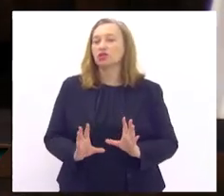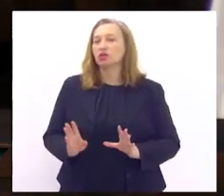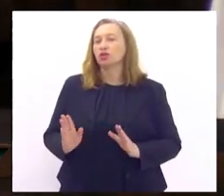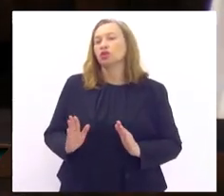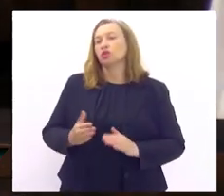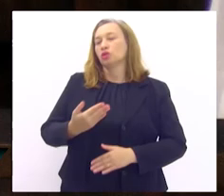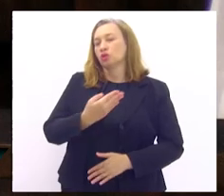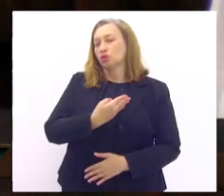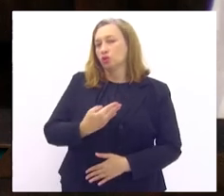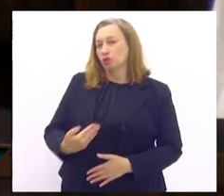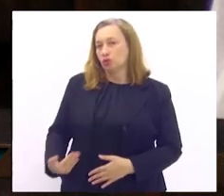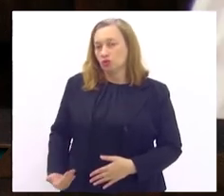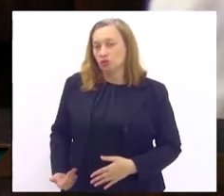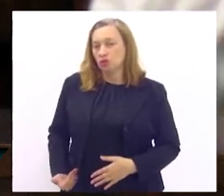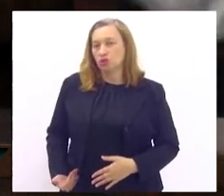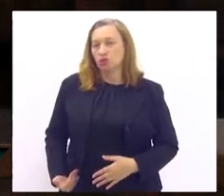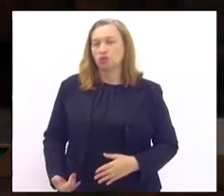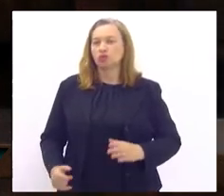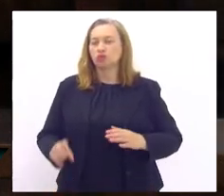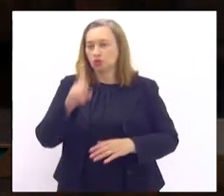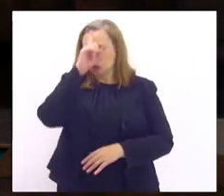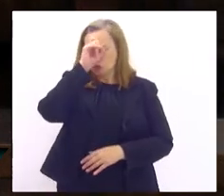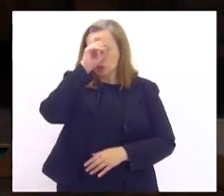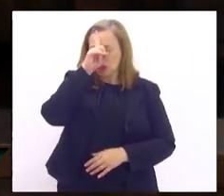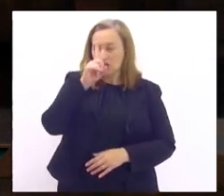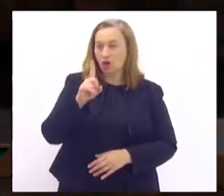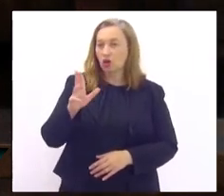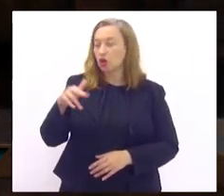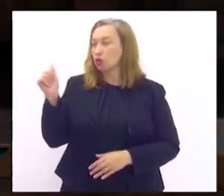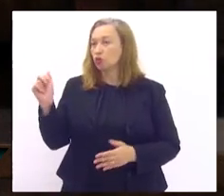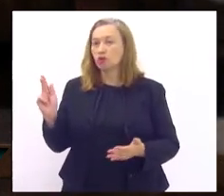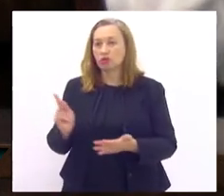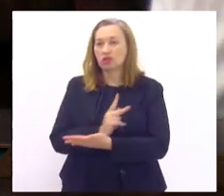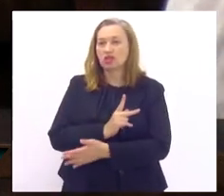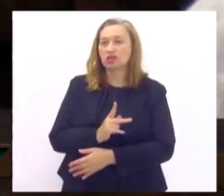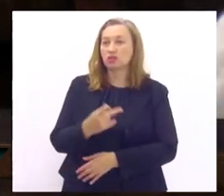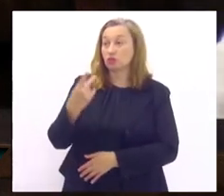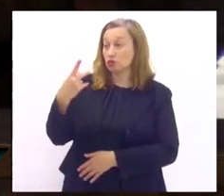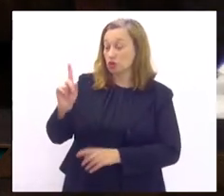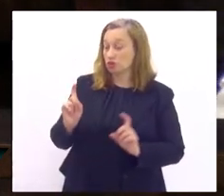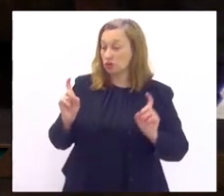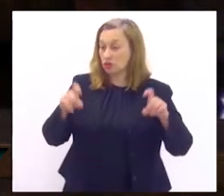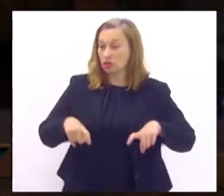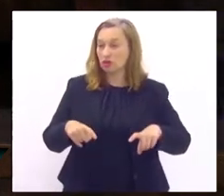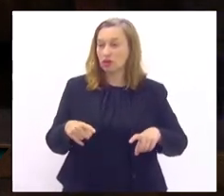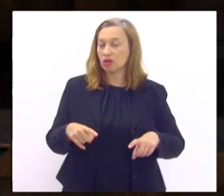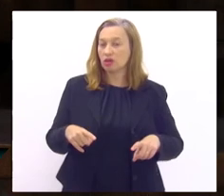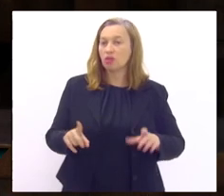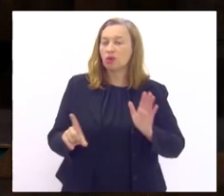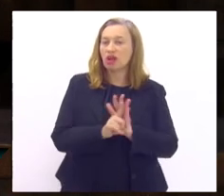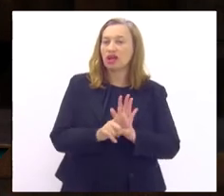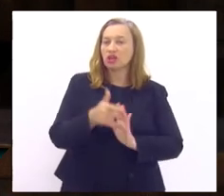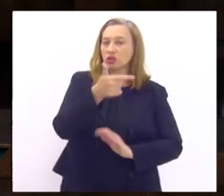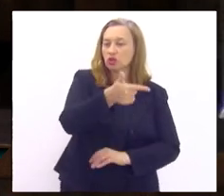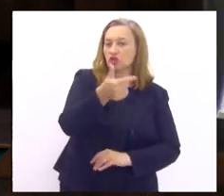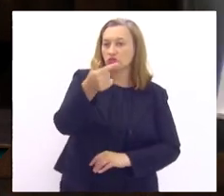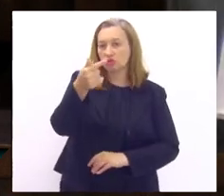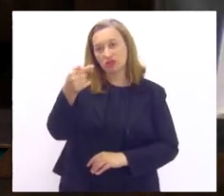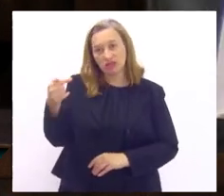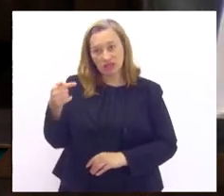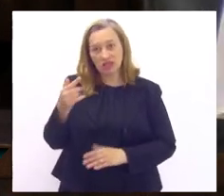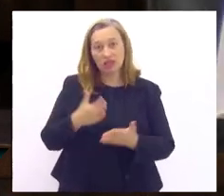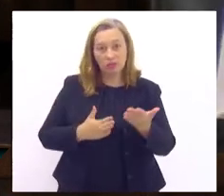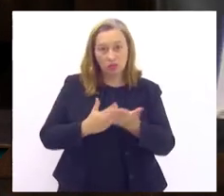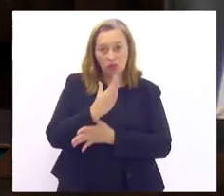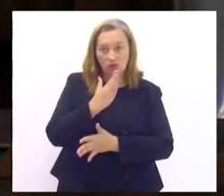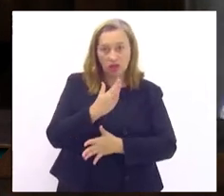implantada pelo governo do estado isso foi levantado pelo seu gabinete uma lei de 2017 aprovada e